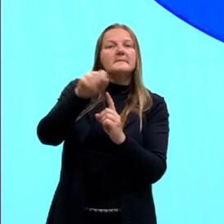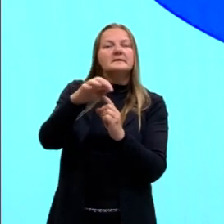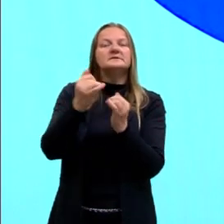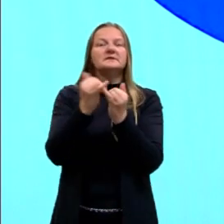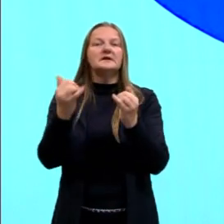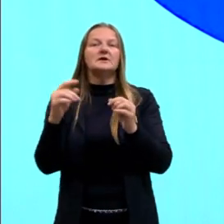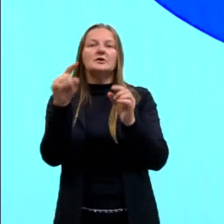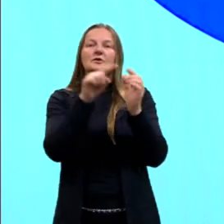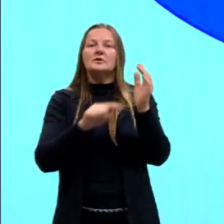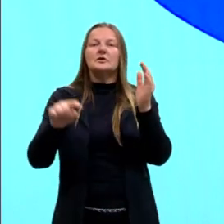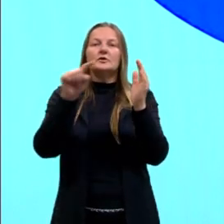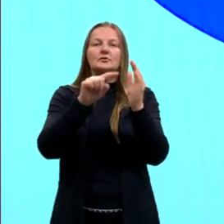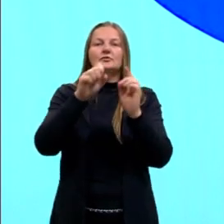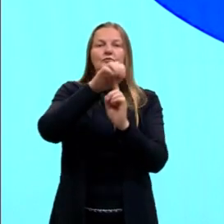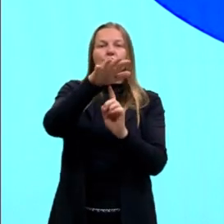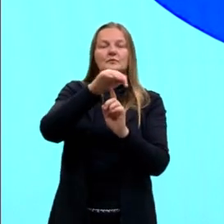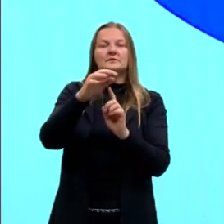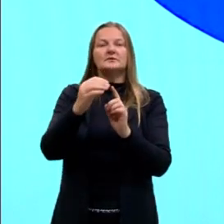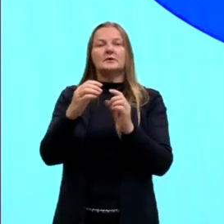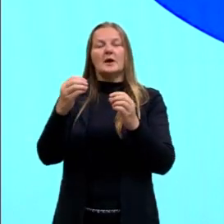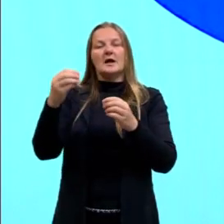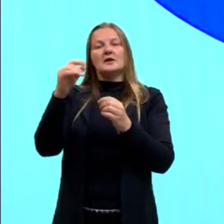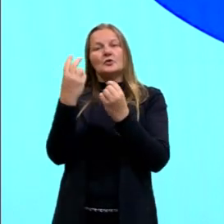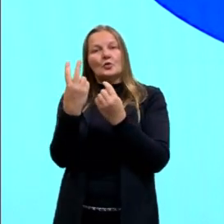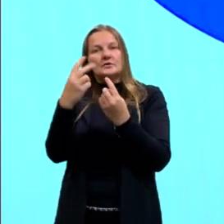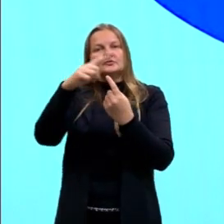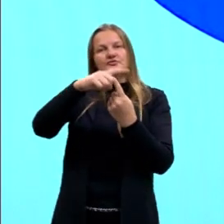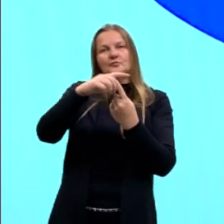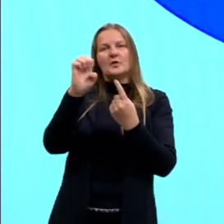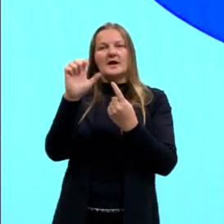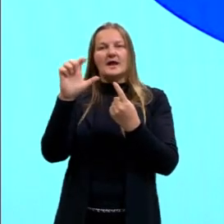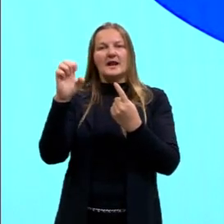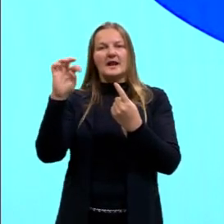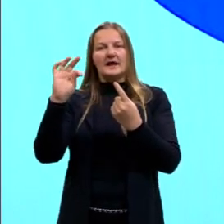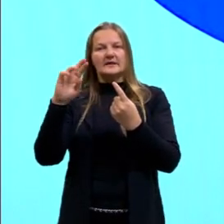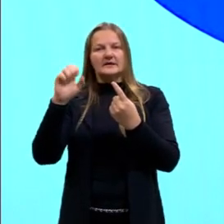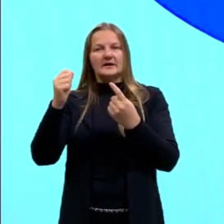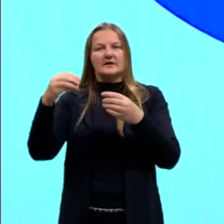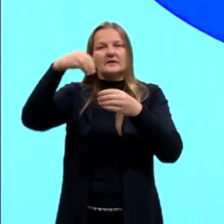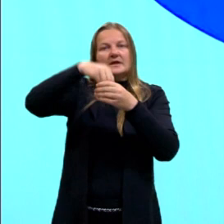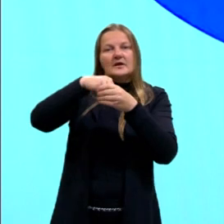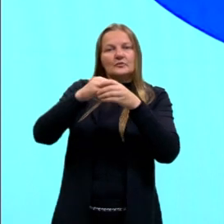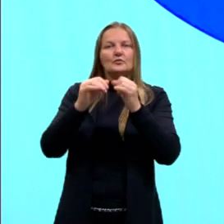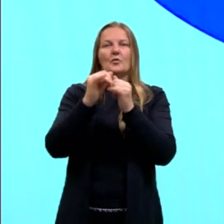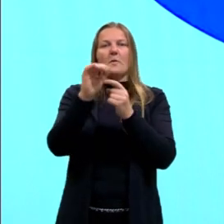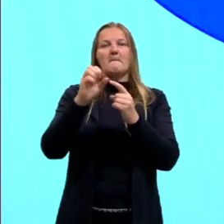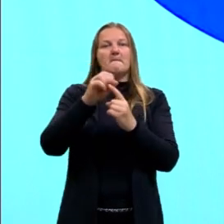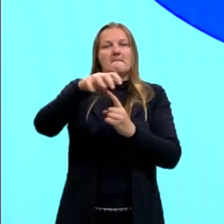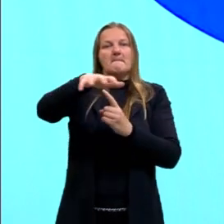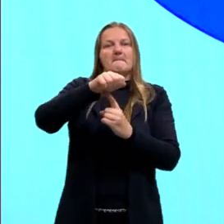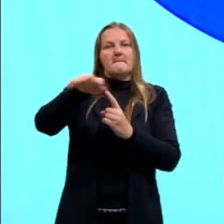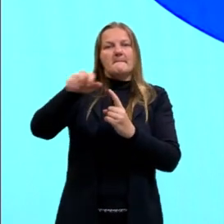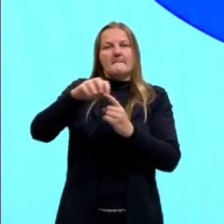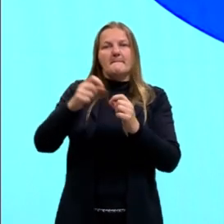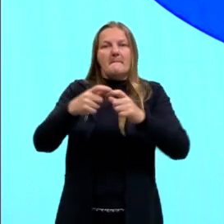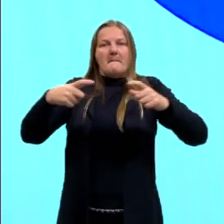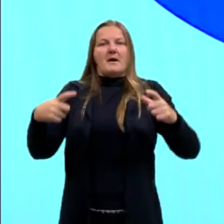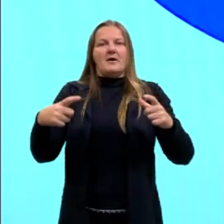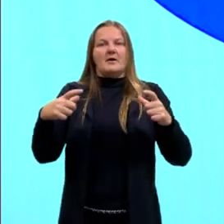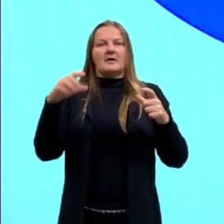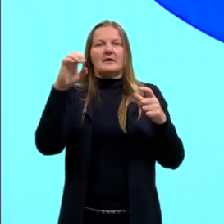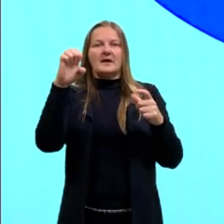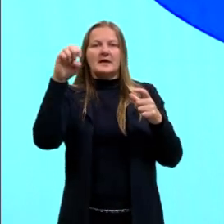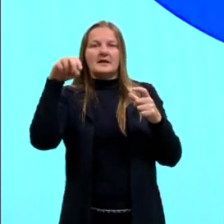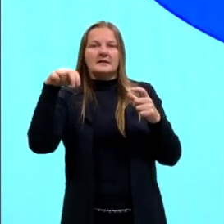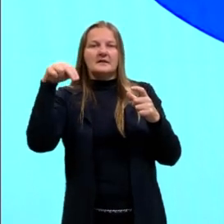dentro da matriz energética, certo? Ela é uma fração, ela é uma parte, tá? Então, a energia elétrica, ela